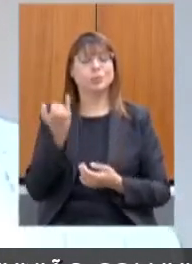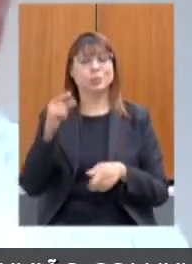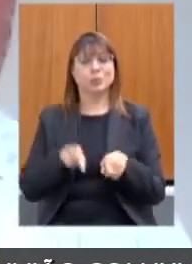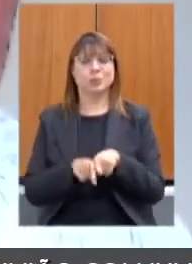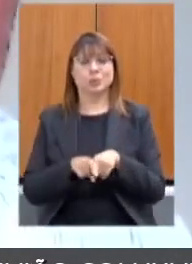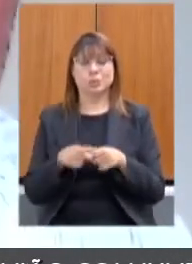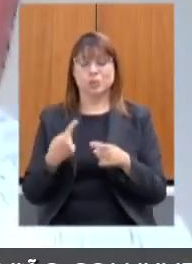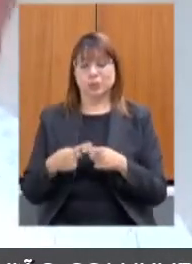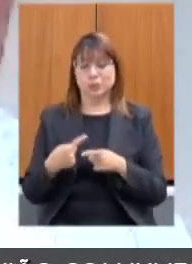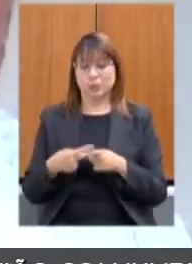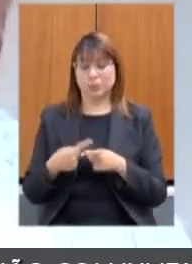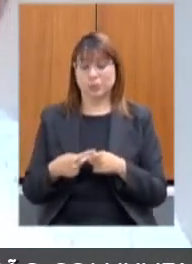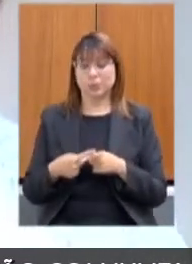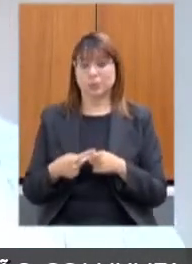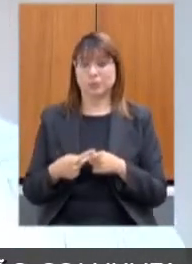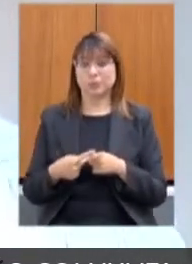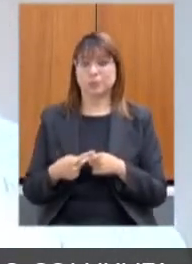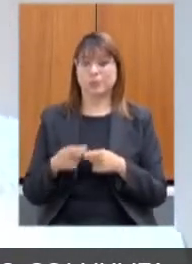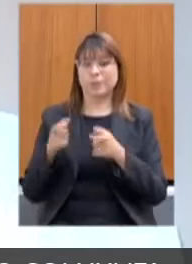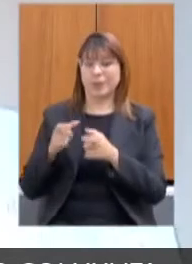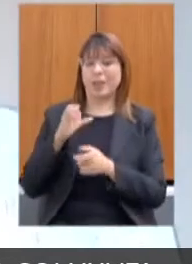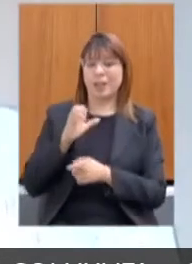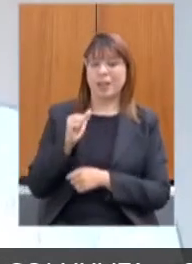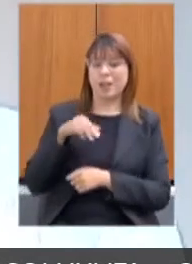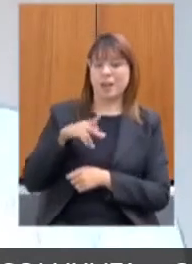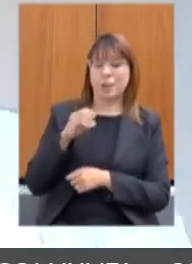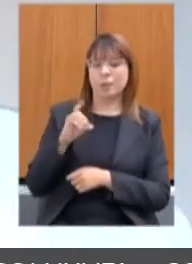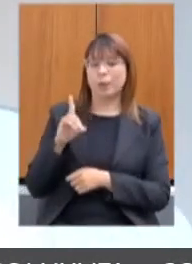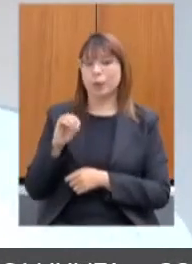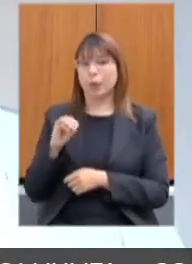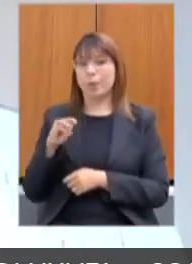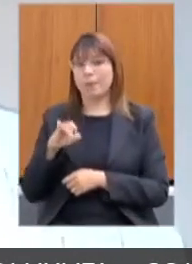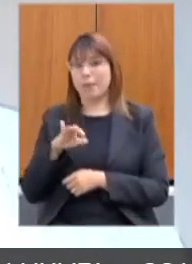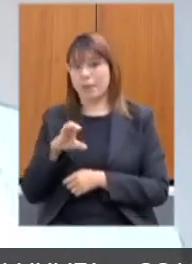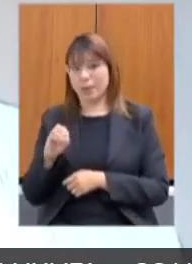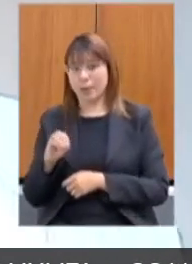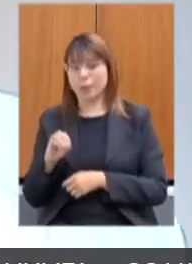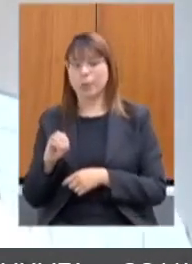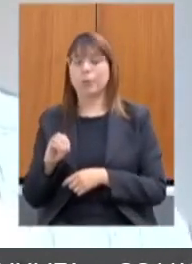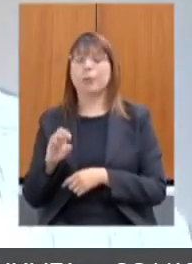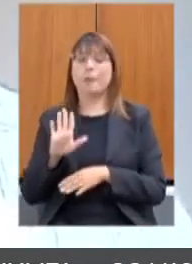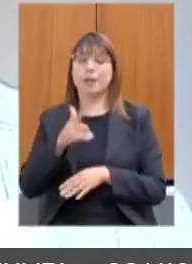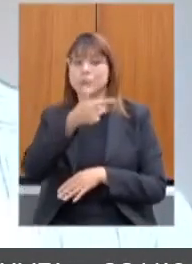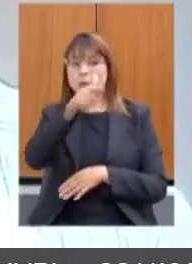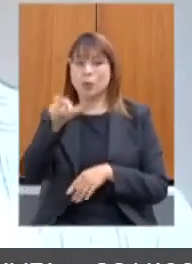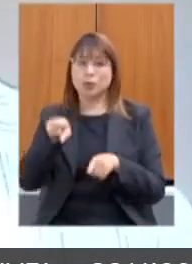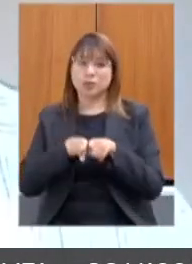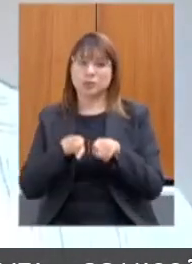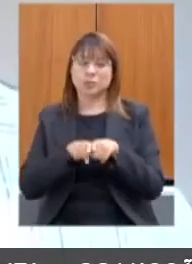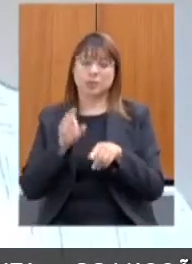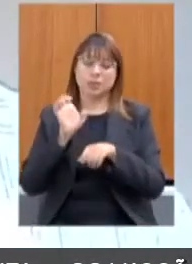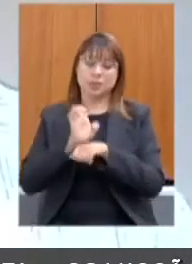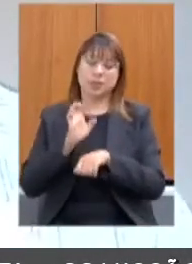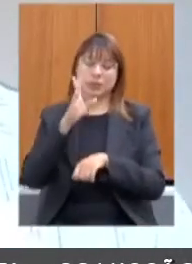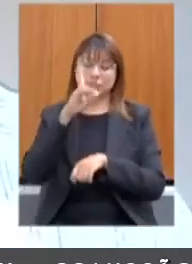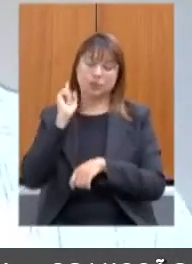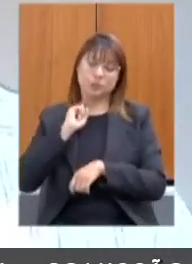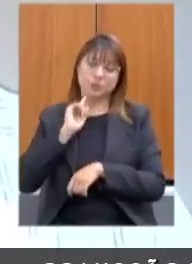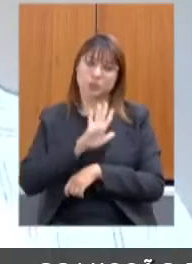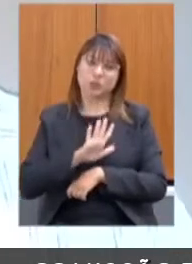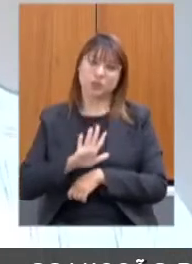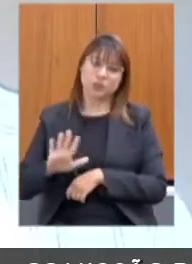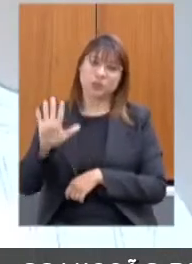daquela de campo do meio, nós tivemos uma sessão Diamantina e outros que estão pipocando aí pelo Estado de Minas Gerais